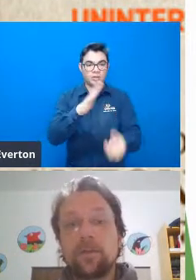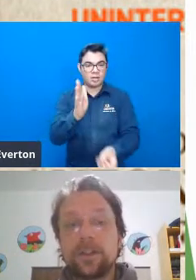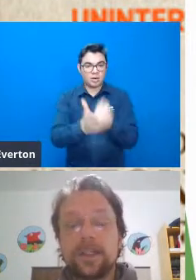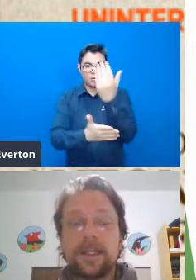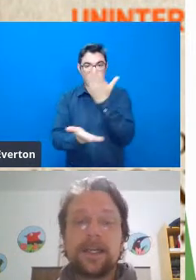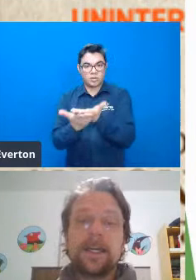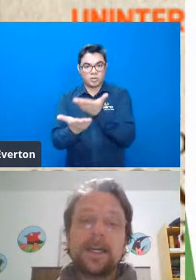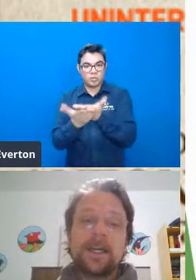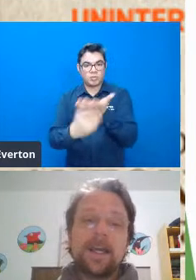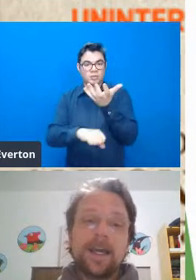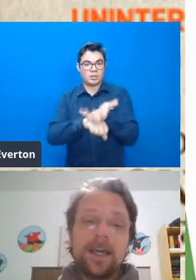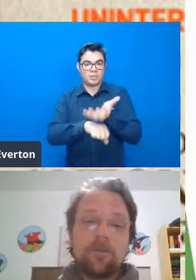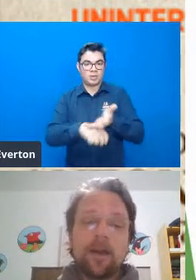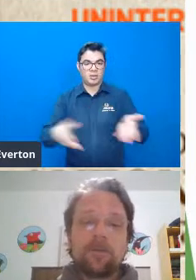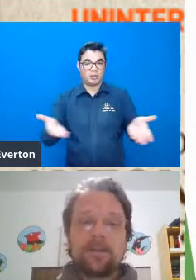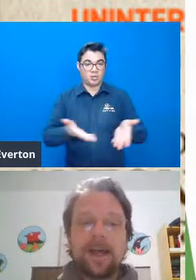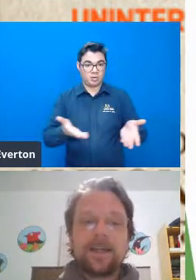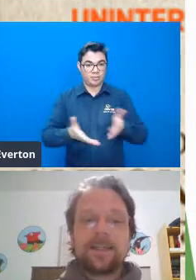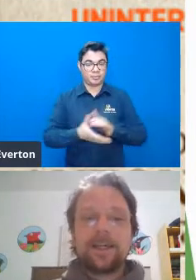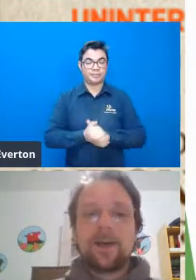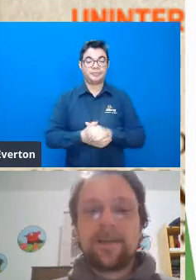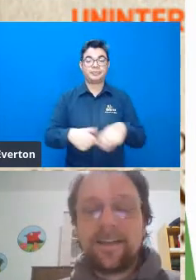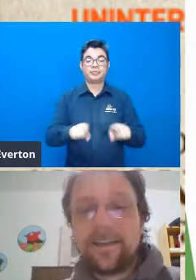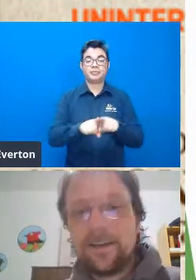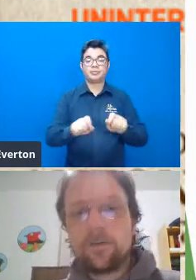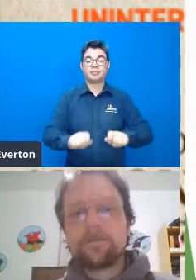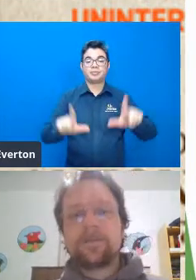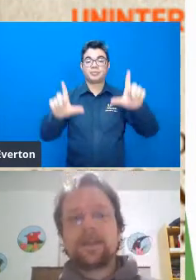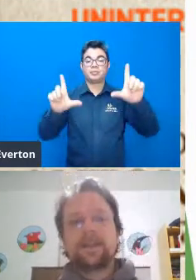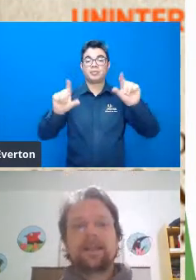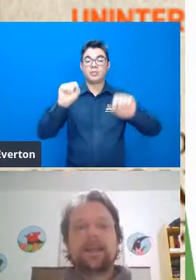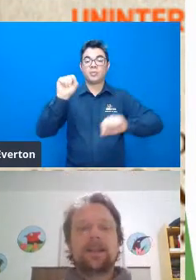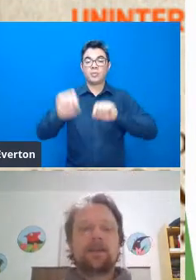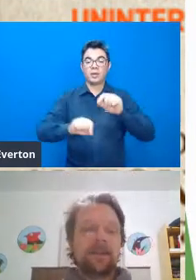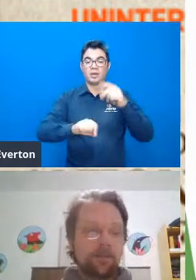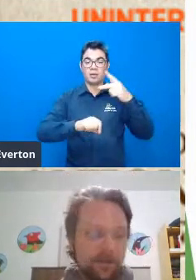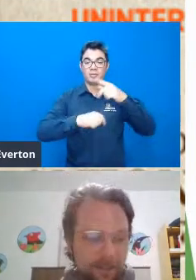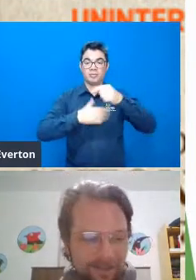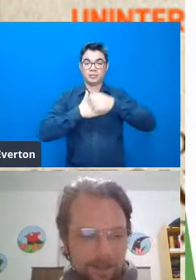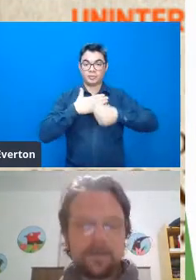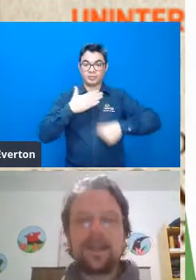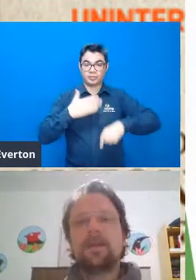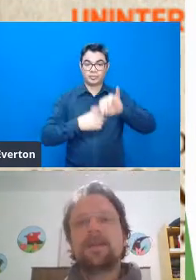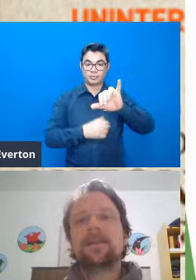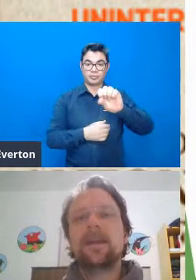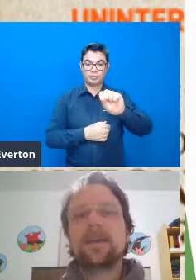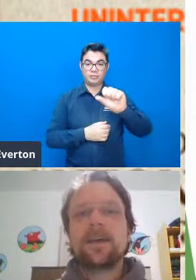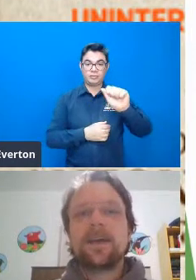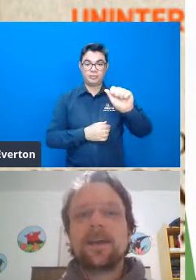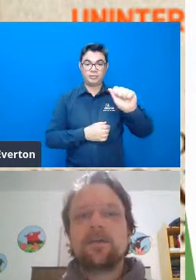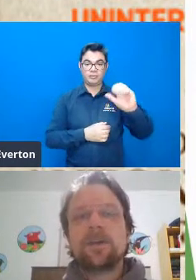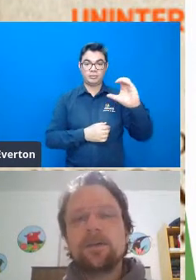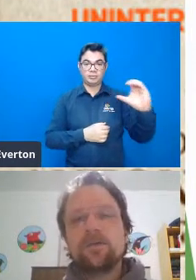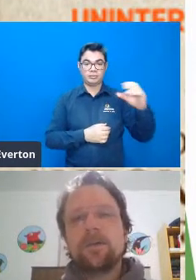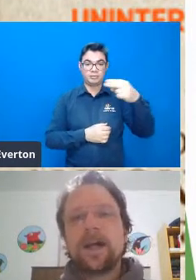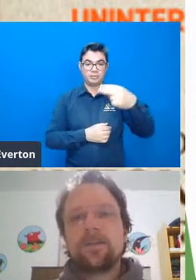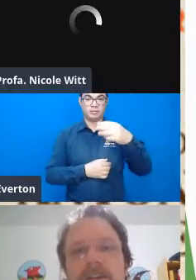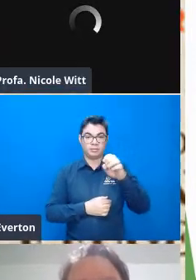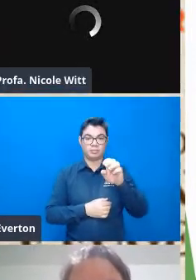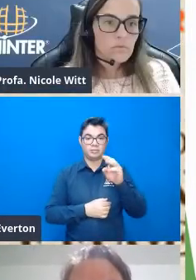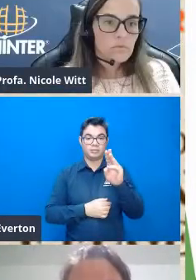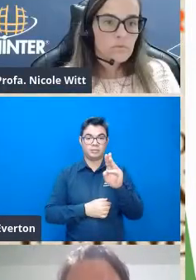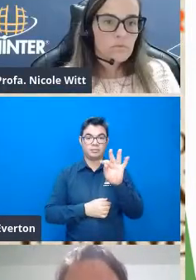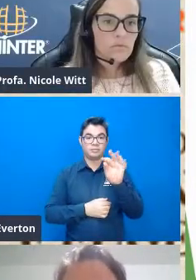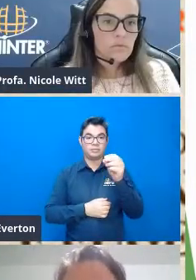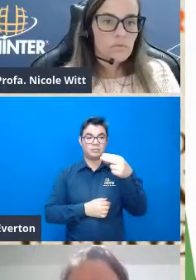nós a vemos hoje e aí o próximo slide é uma citação que nós temos que sempre ter em mente o Newton lá